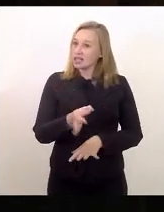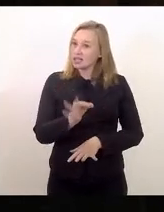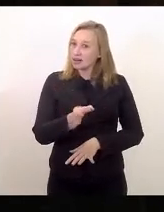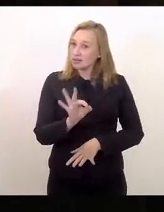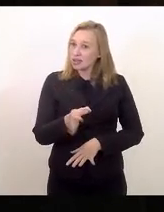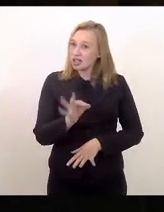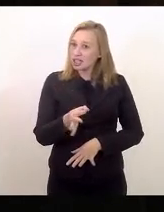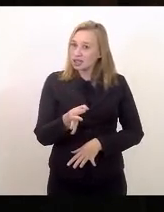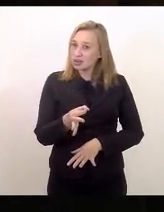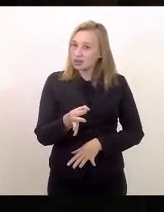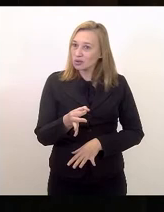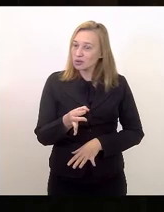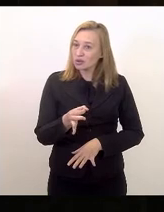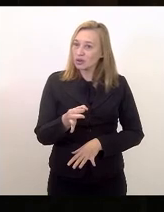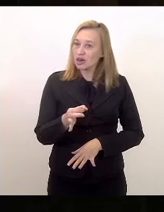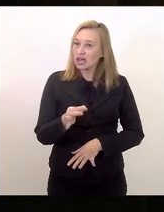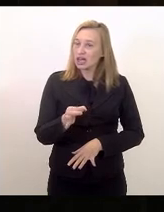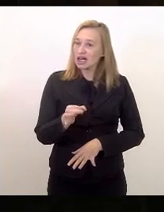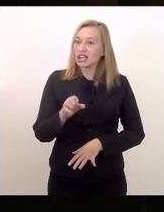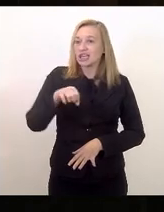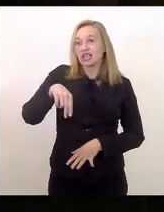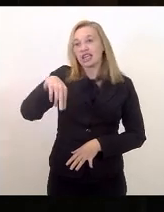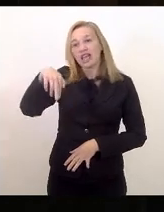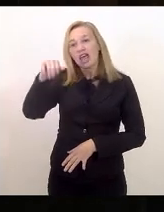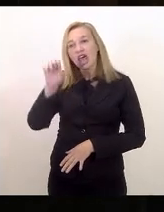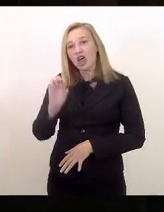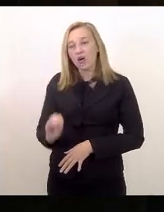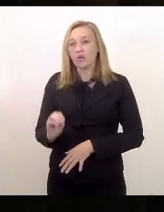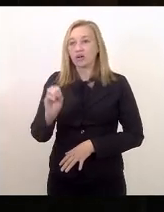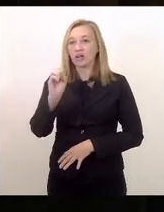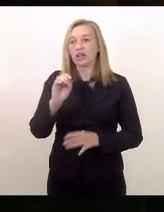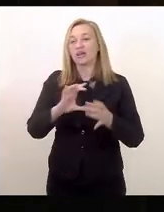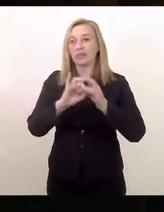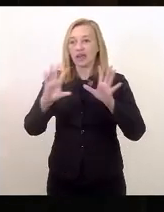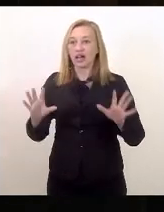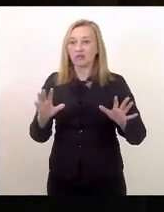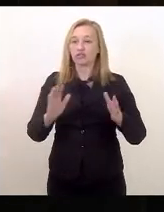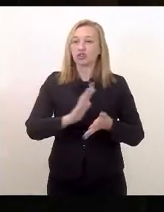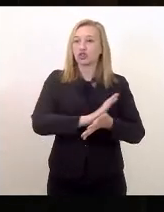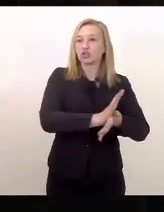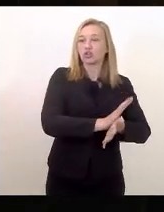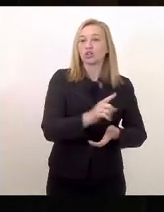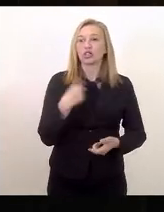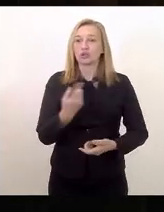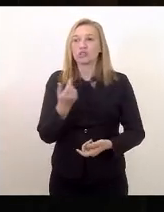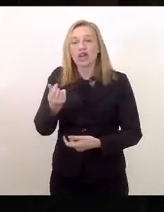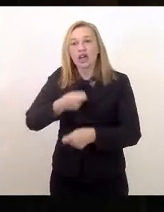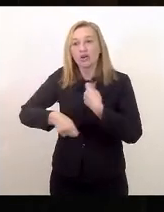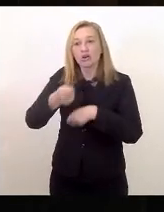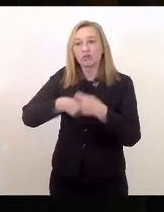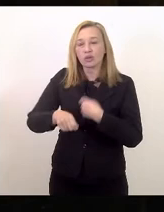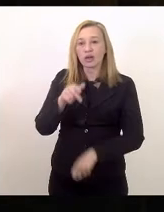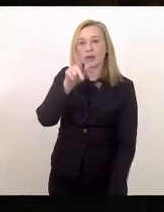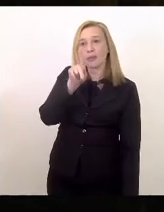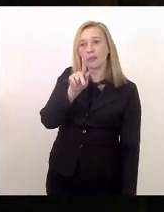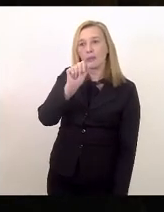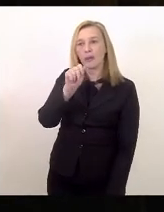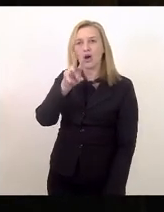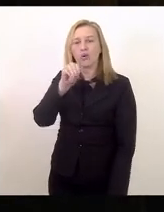é o neoliberal destruidor da nossa economia, que é o Paulo Guedes.